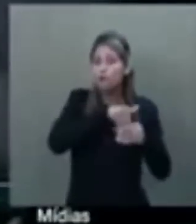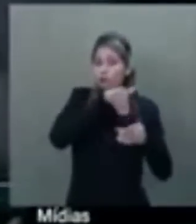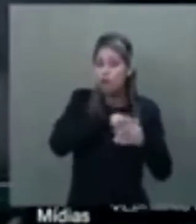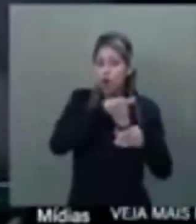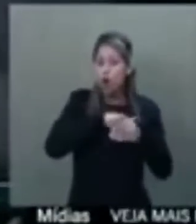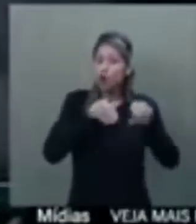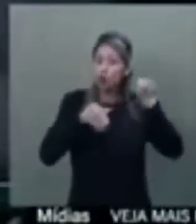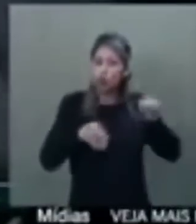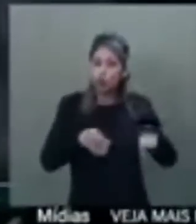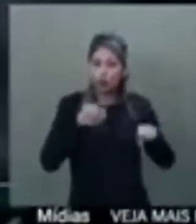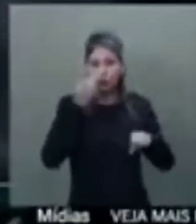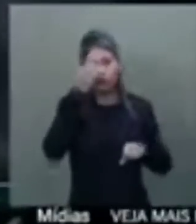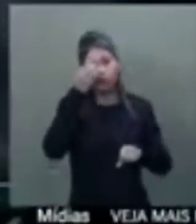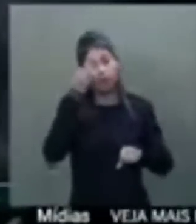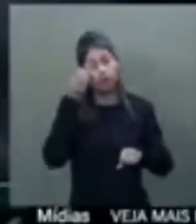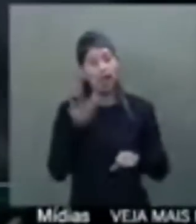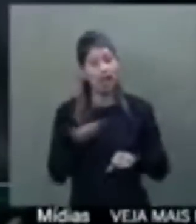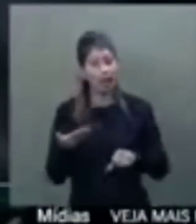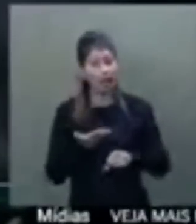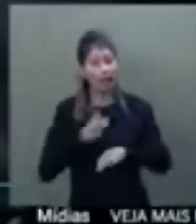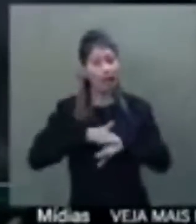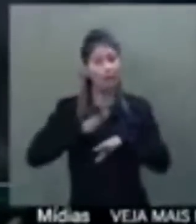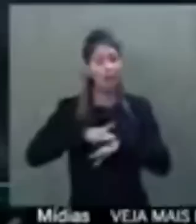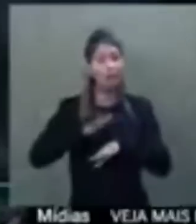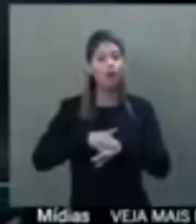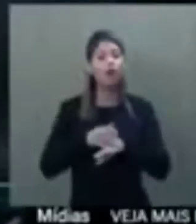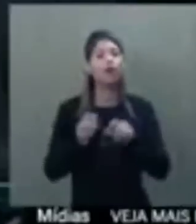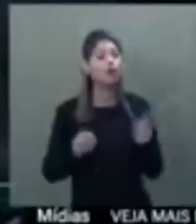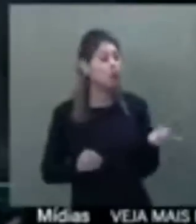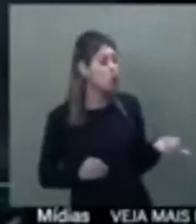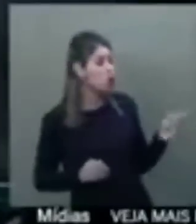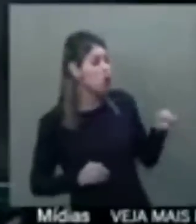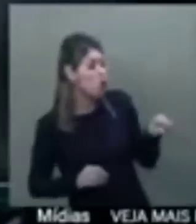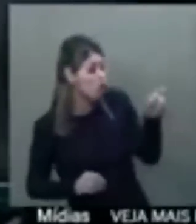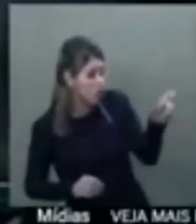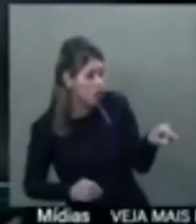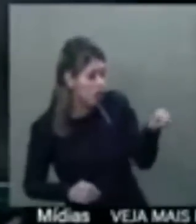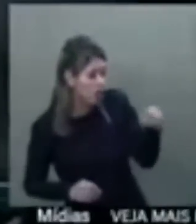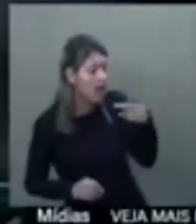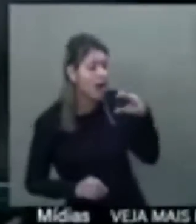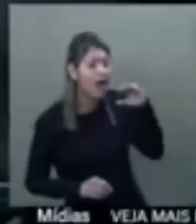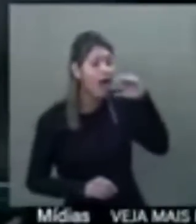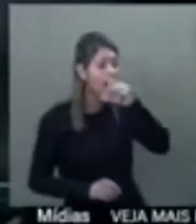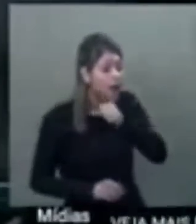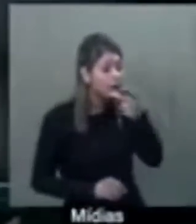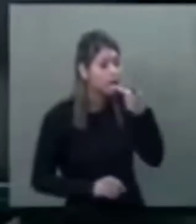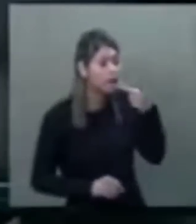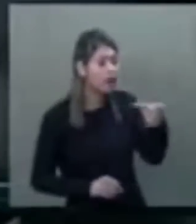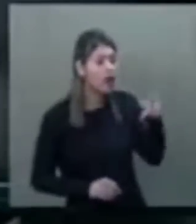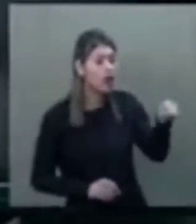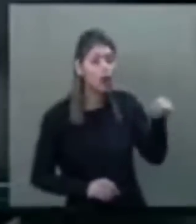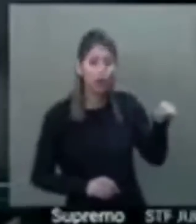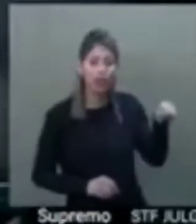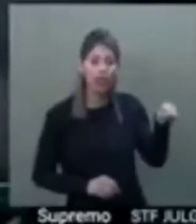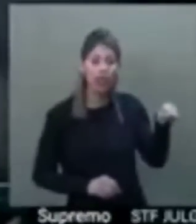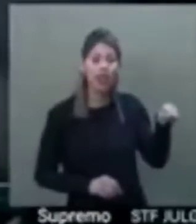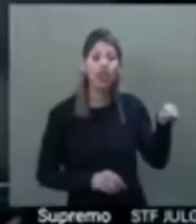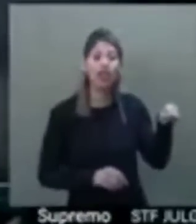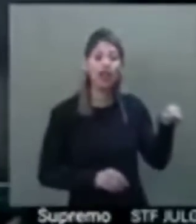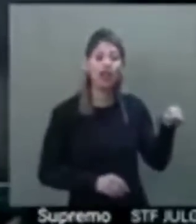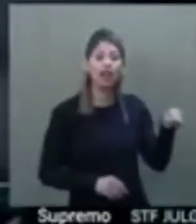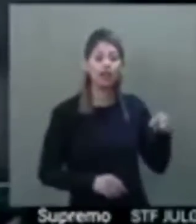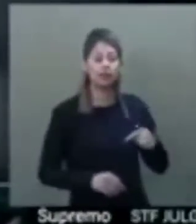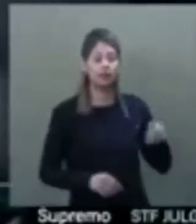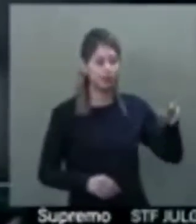senador Jader Barbalho nessa matéria. Senador Fabiano Contarato, muito brevemente a respeito da ponderação do senador Flávio Arnes e encerraremos a